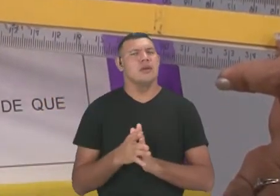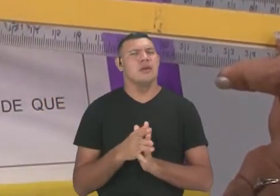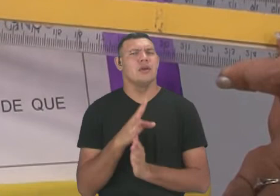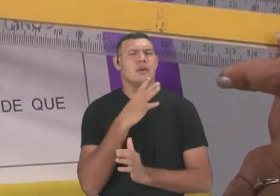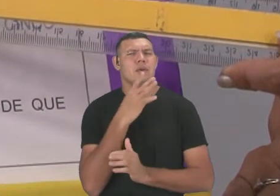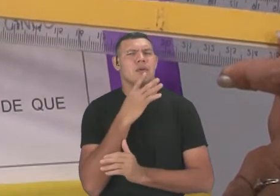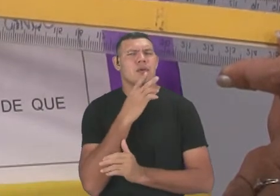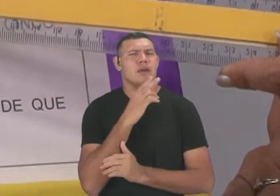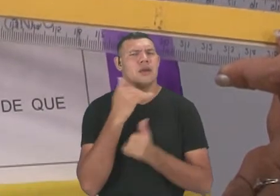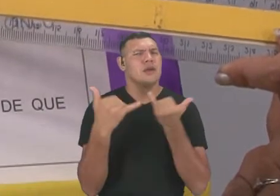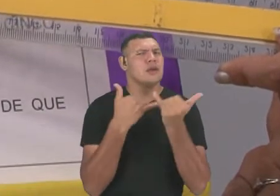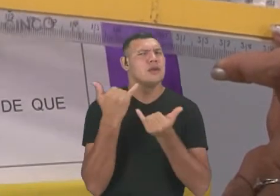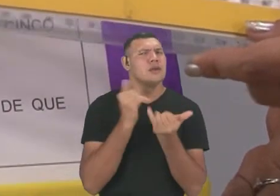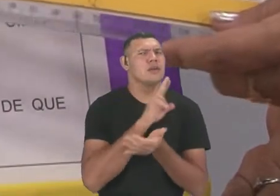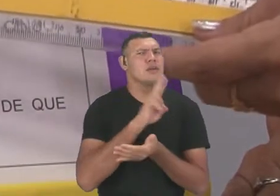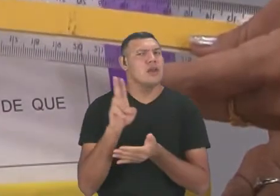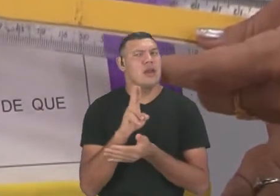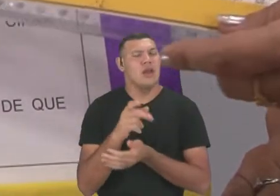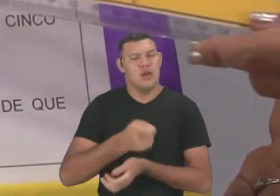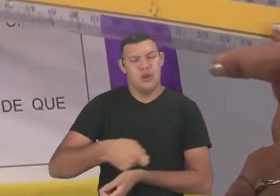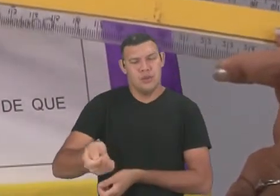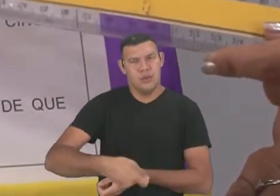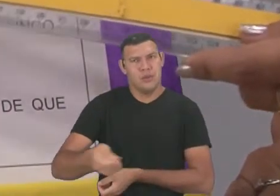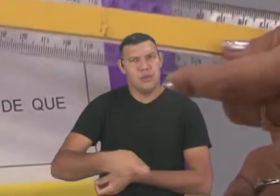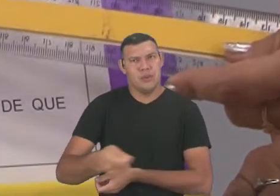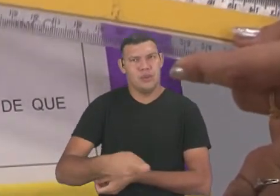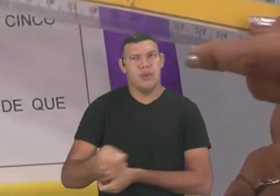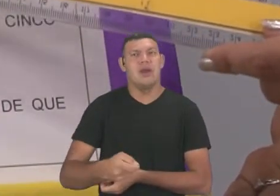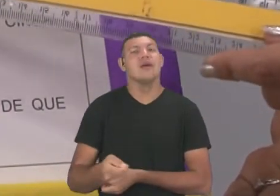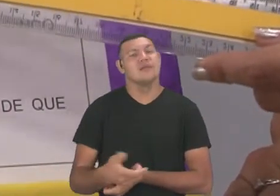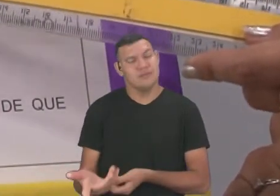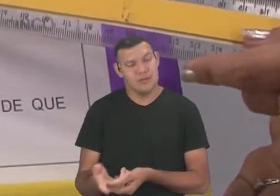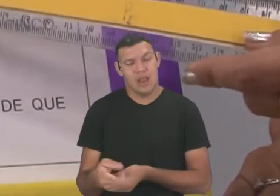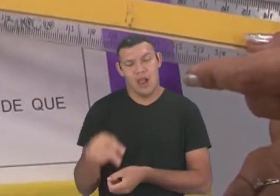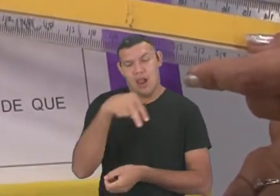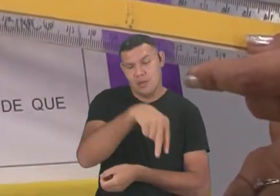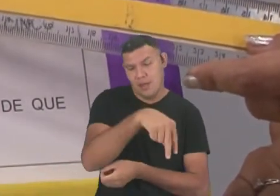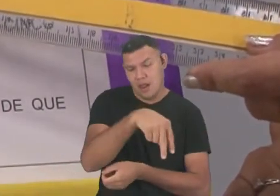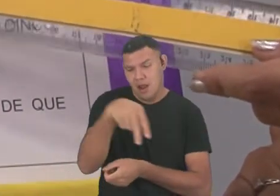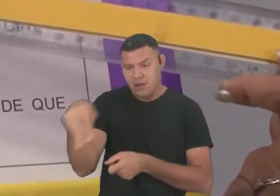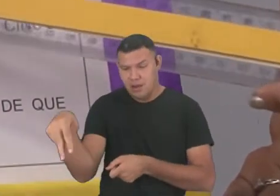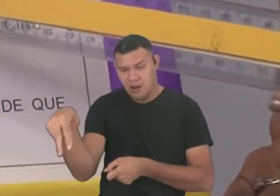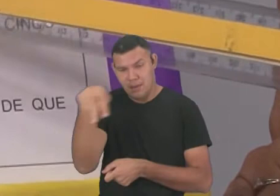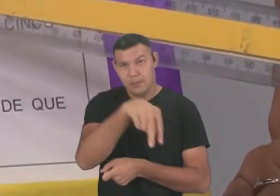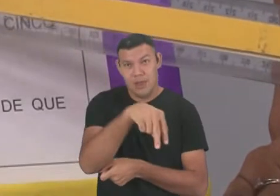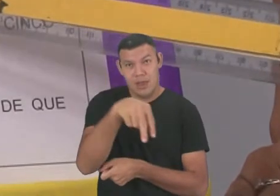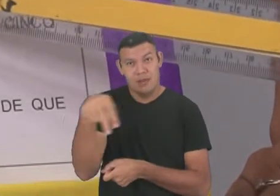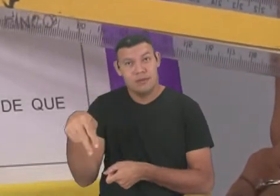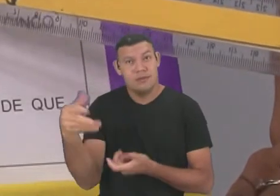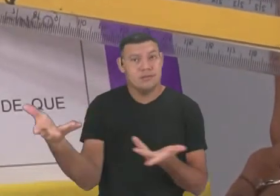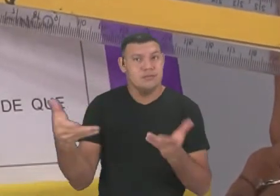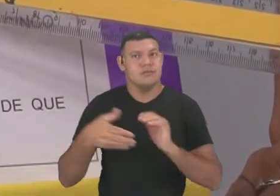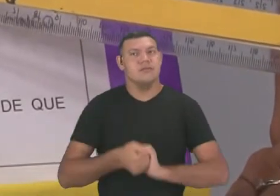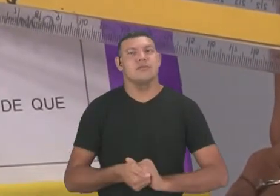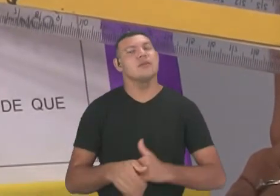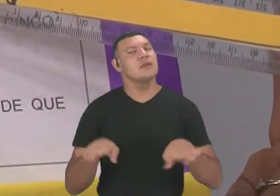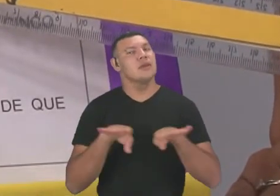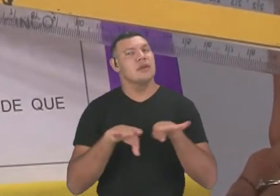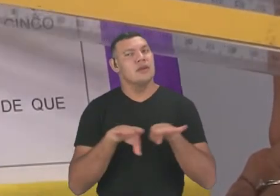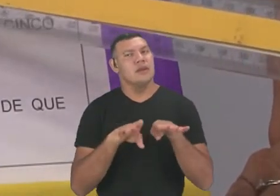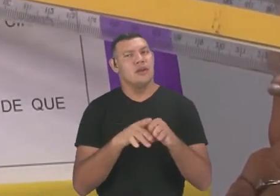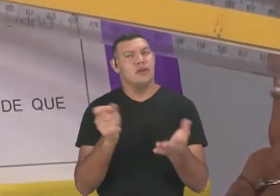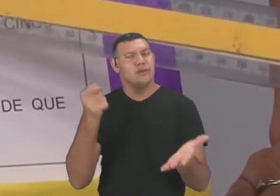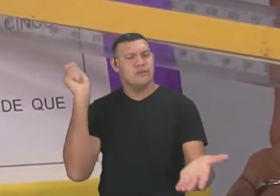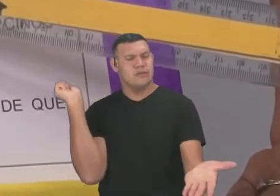lembra? Alguém sabe? Cobrinha. A criança tem que ficar pulando de um lado para o outro, sem pisar na corda. E aqui, o